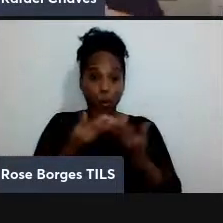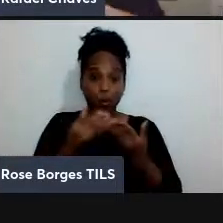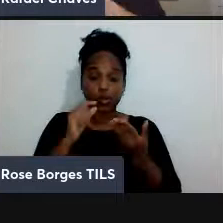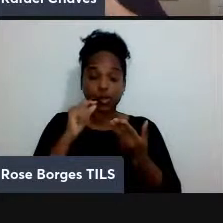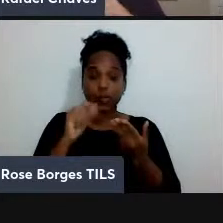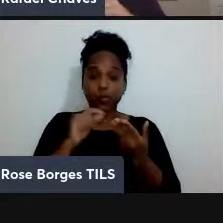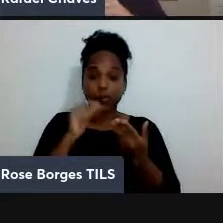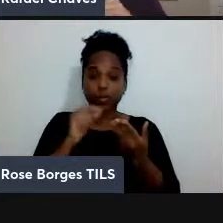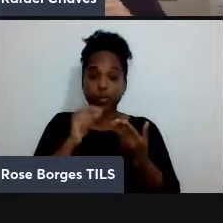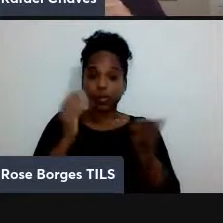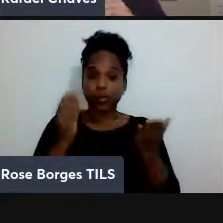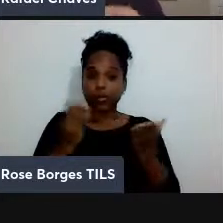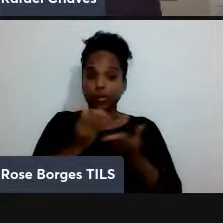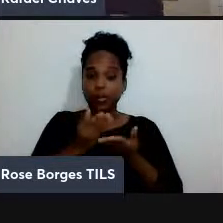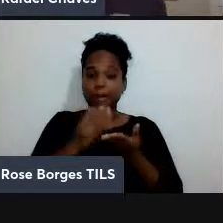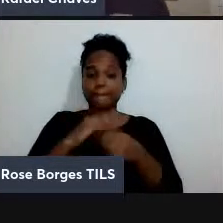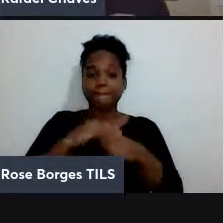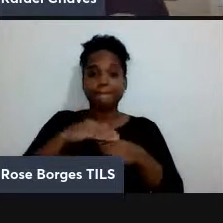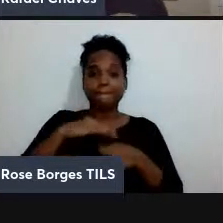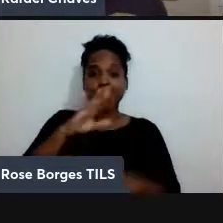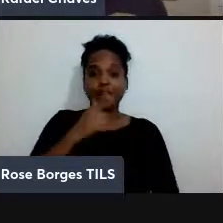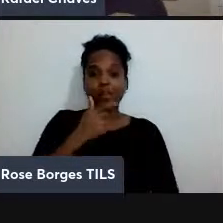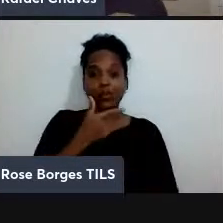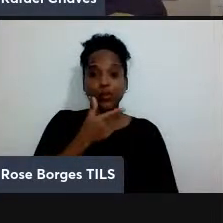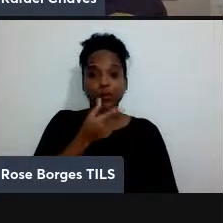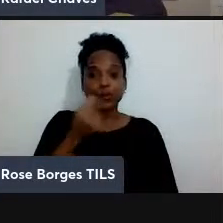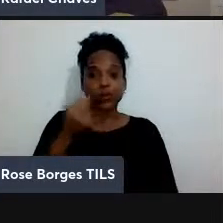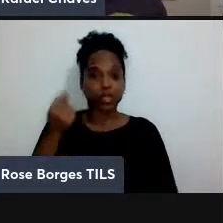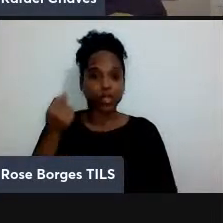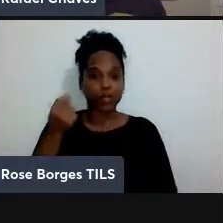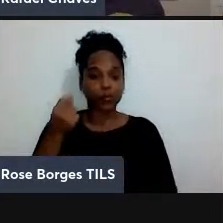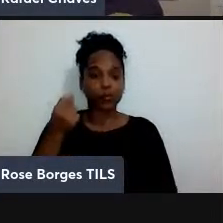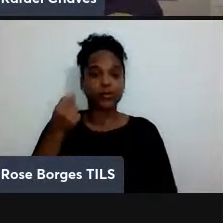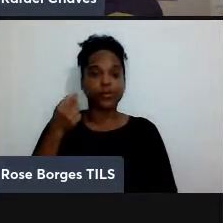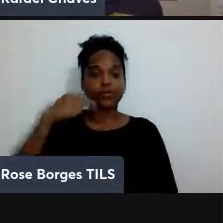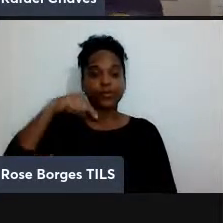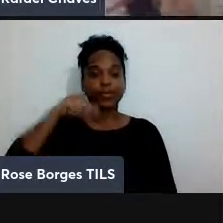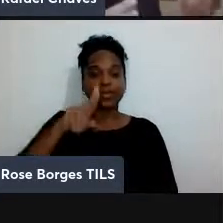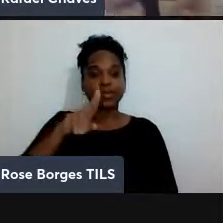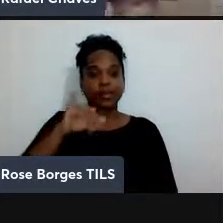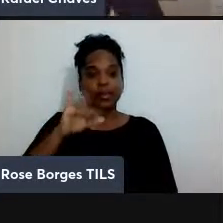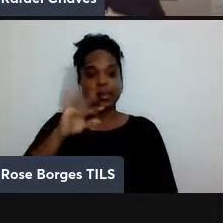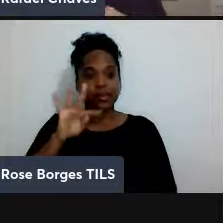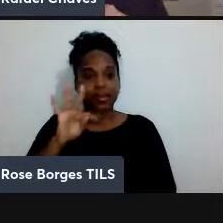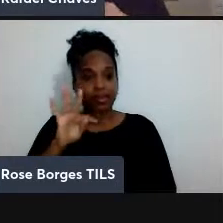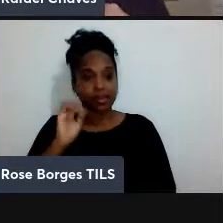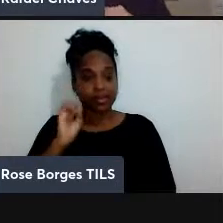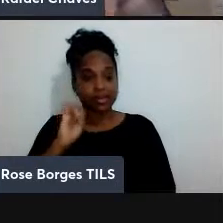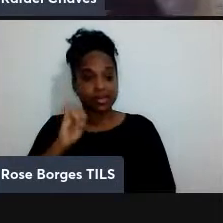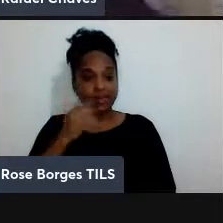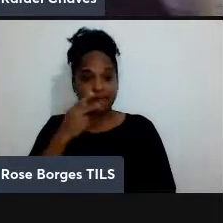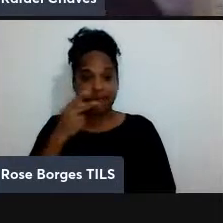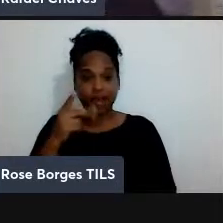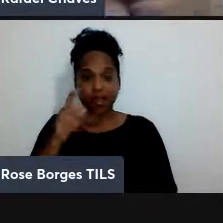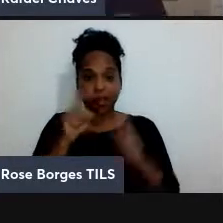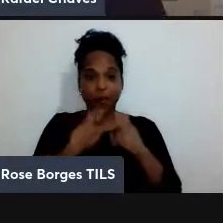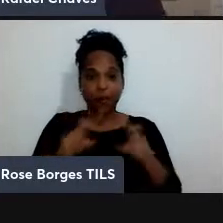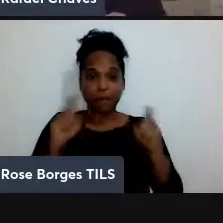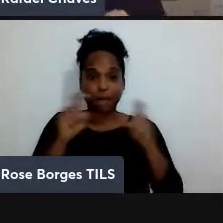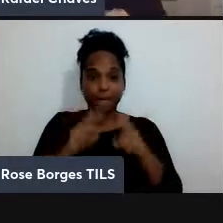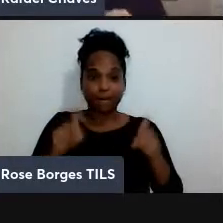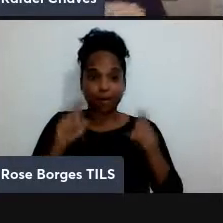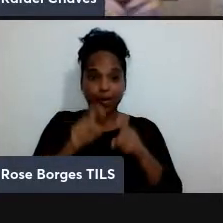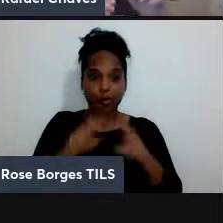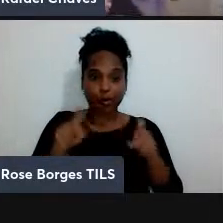mais de 200 qubits e se a gente fala ainda da máquina da DeWave que não é um computador quântico universal ou seja ele consegue